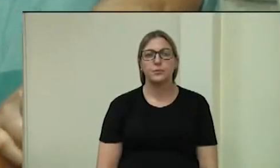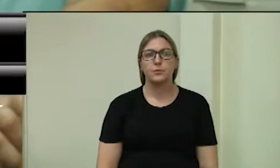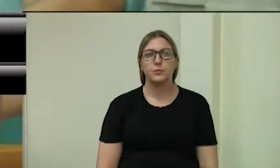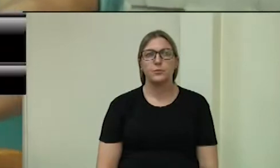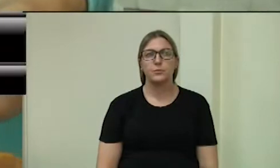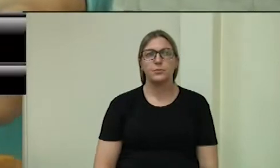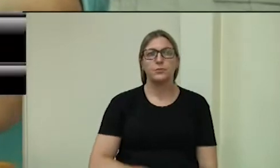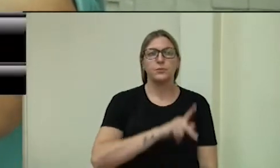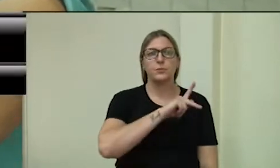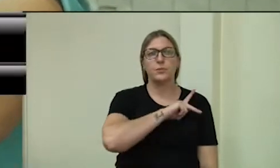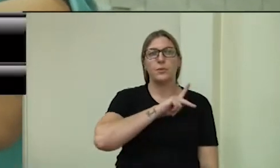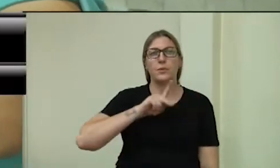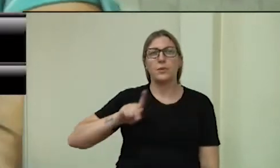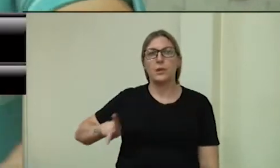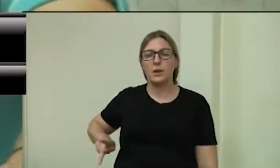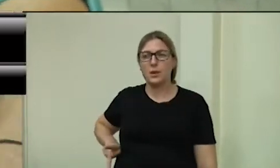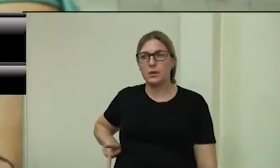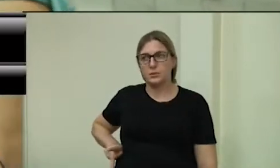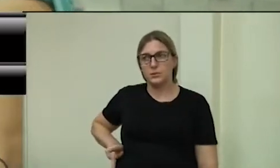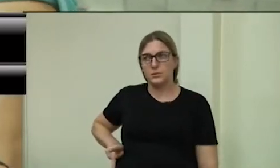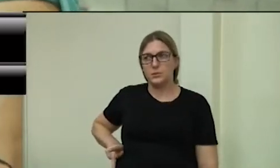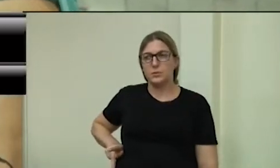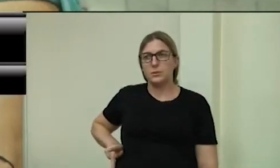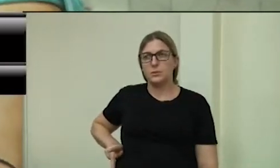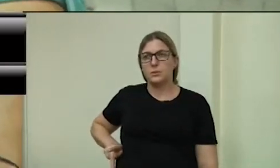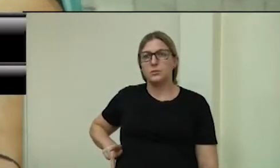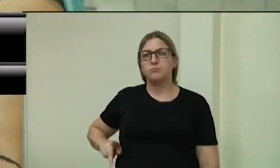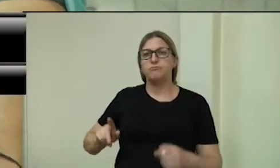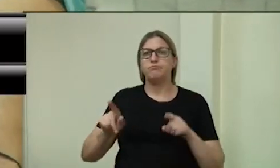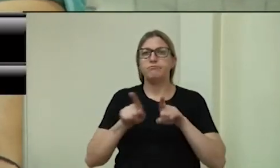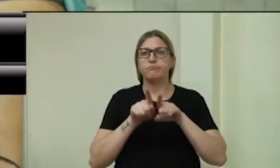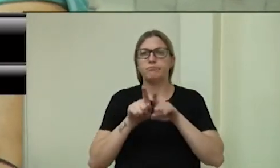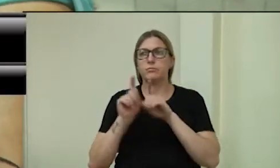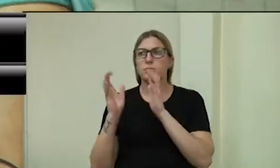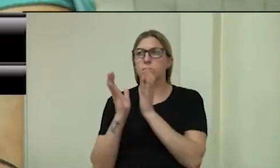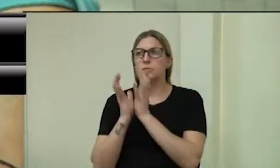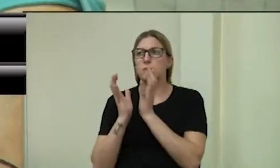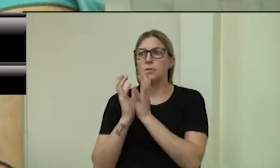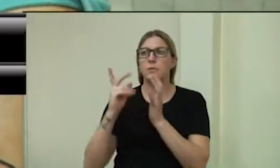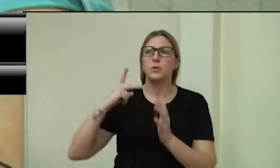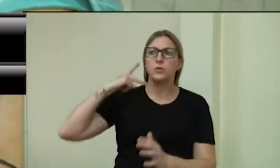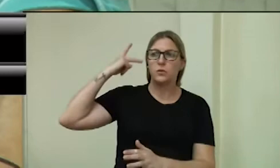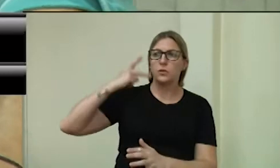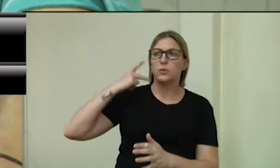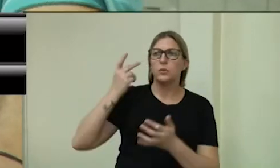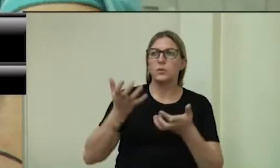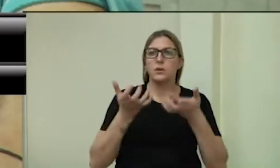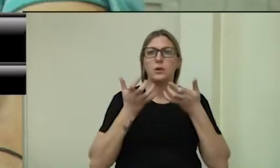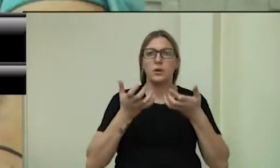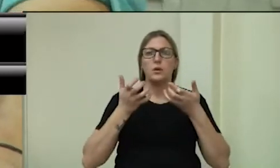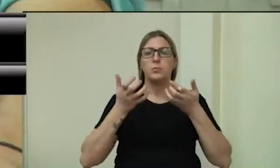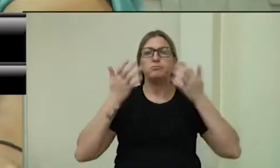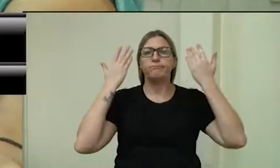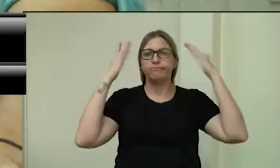senhor presidente, presidenta, senhores vereadores, senhoras vereadoras, quero aqui, parabenizar,